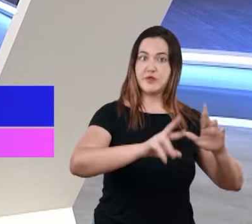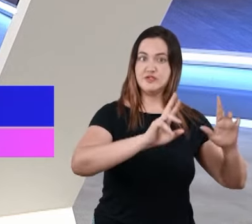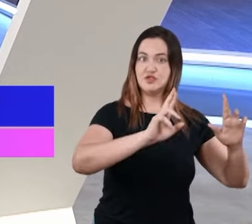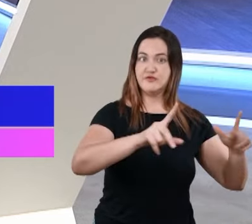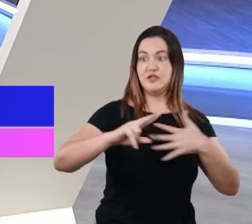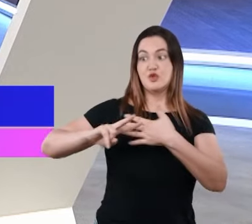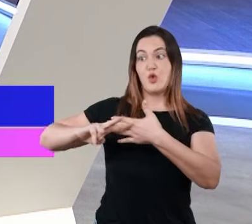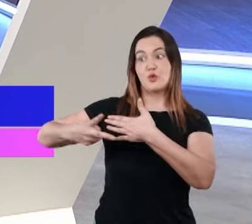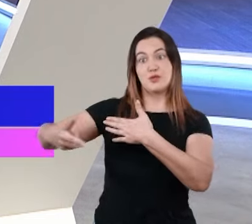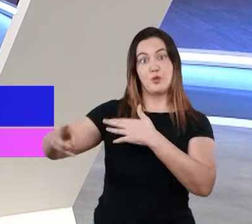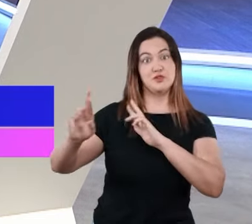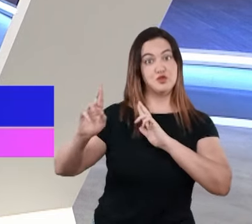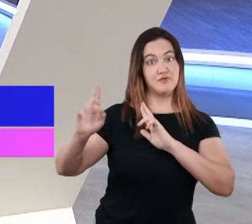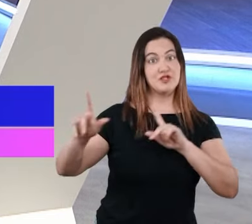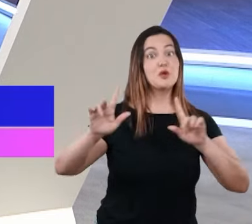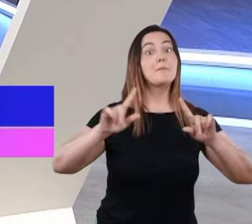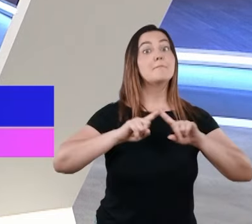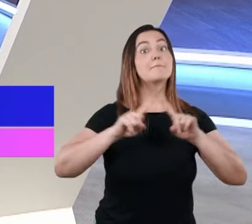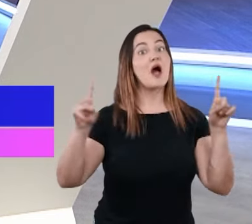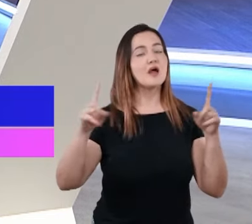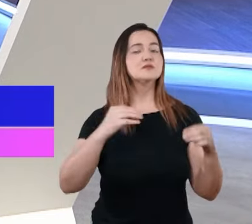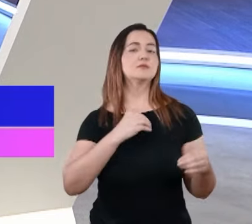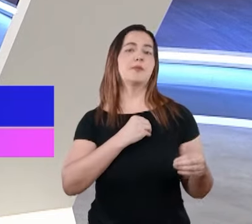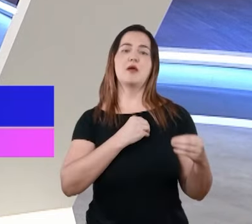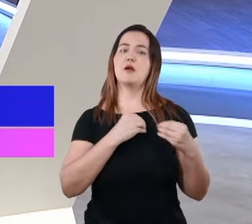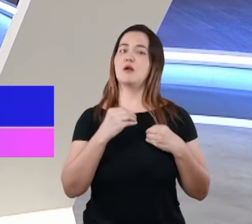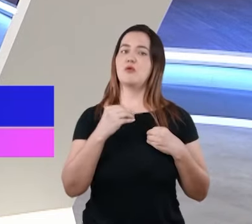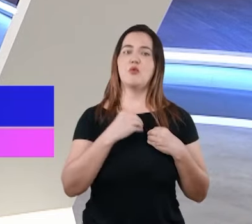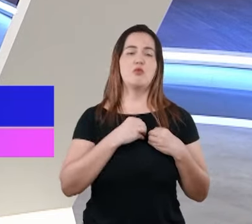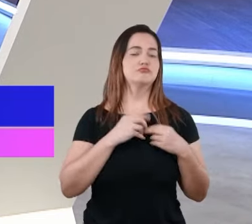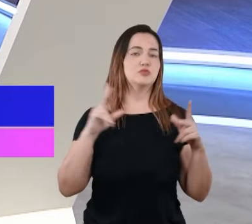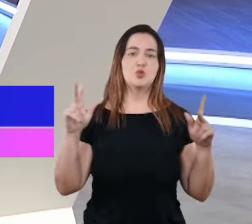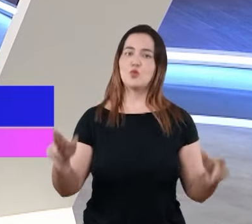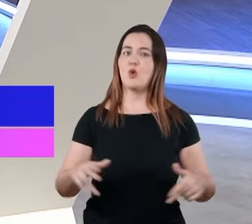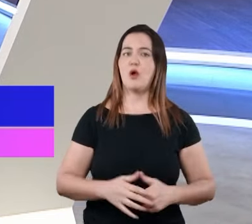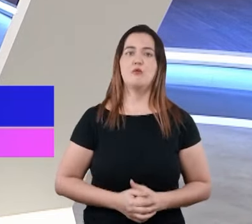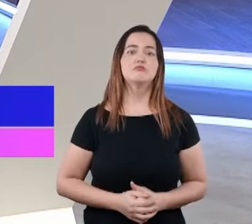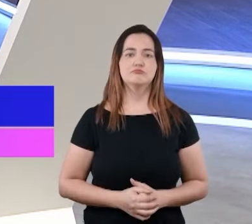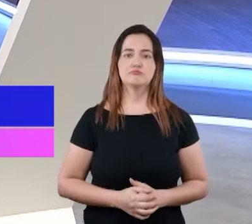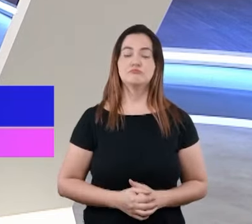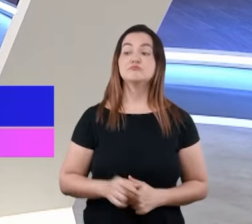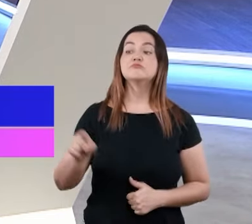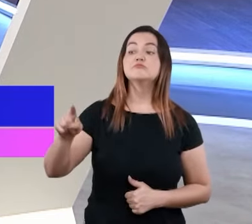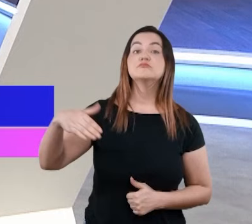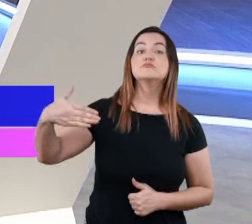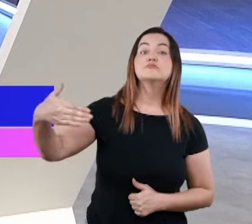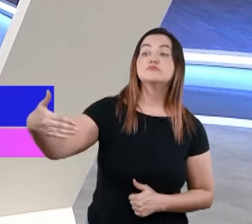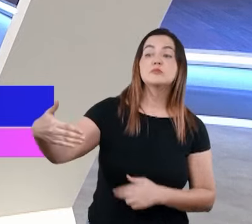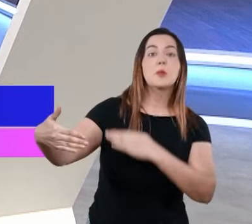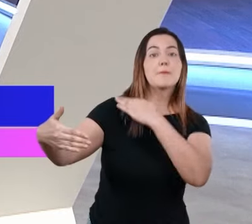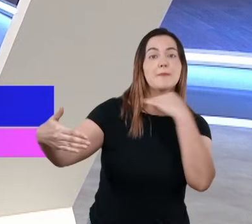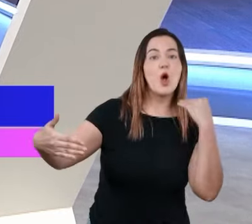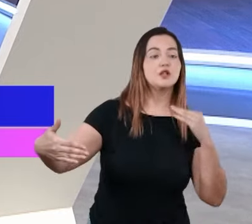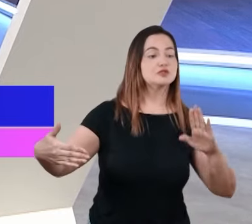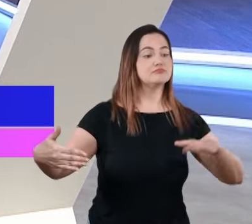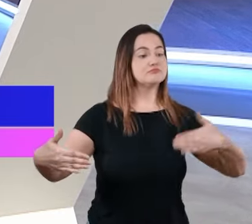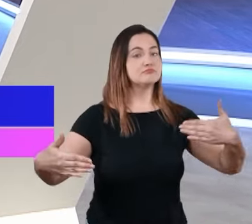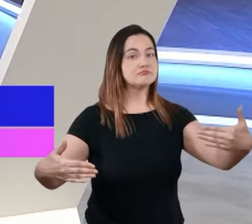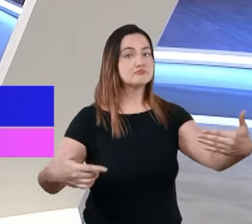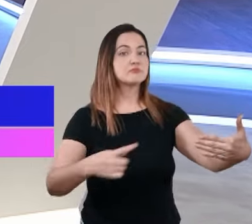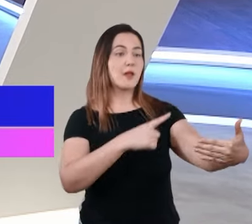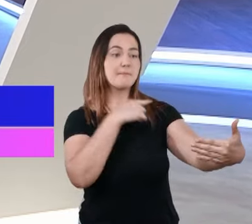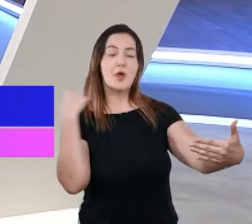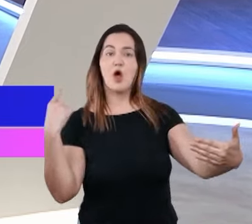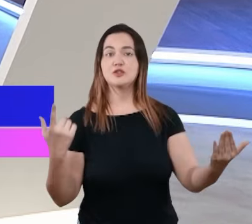a Bíblia está dizendo que tanto um quanto o outro levaria à morte e à morte eterna. E o que é essa morte eterna?